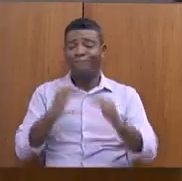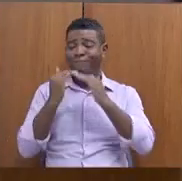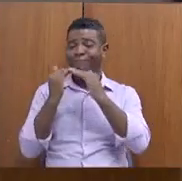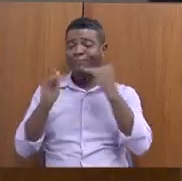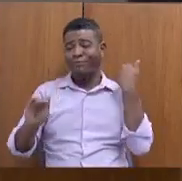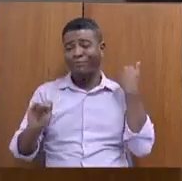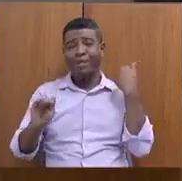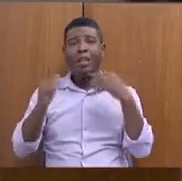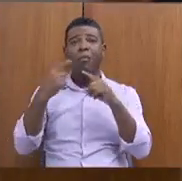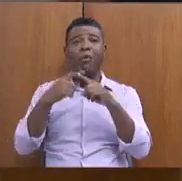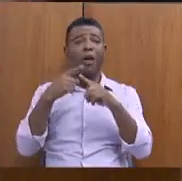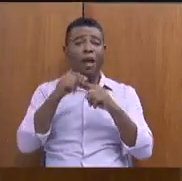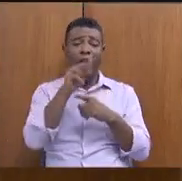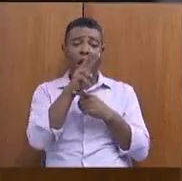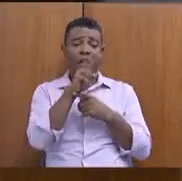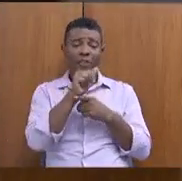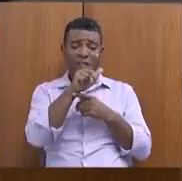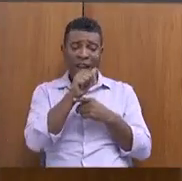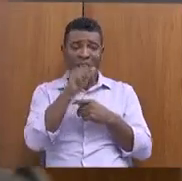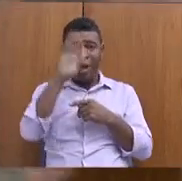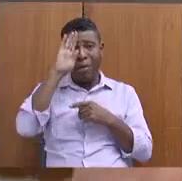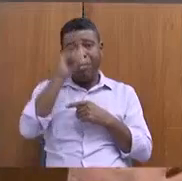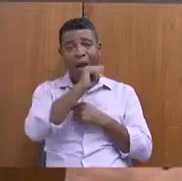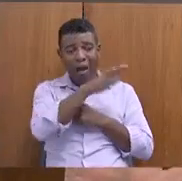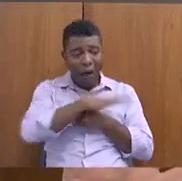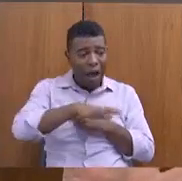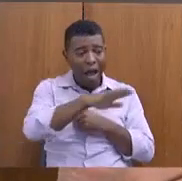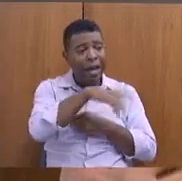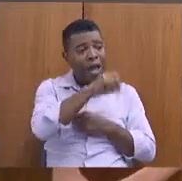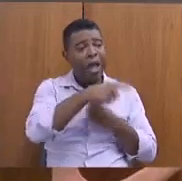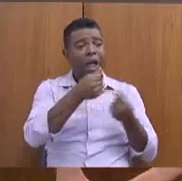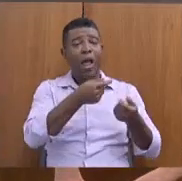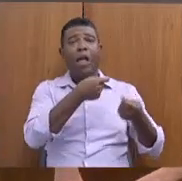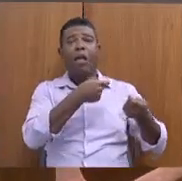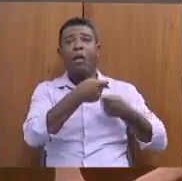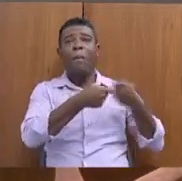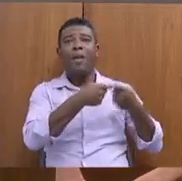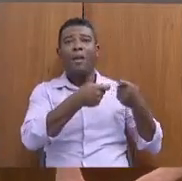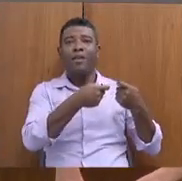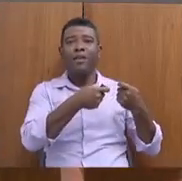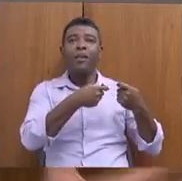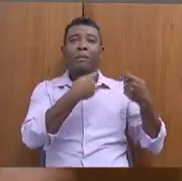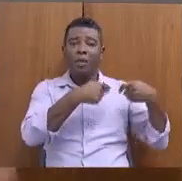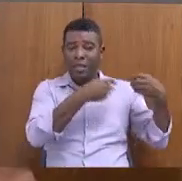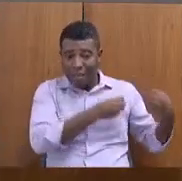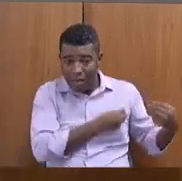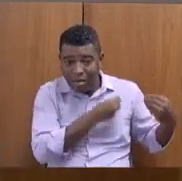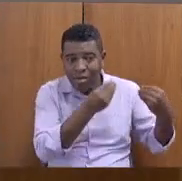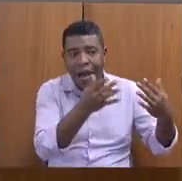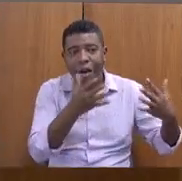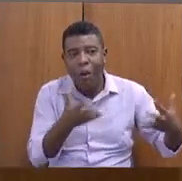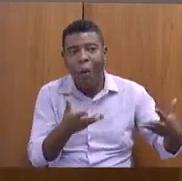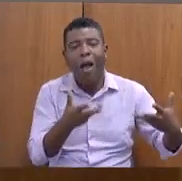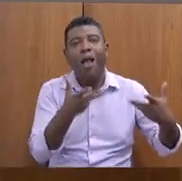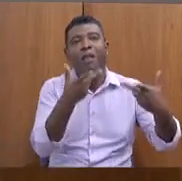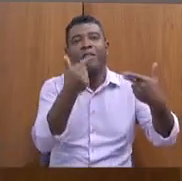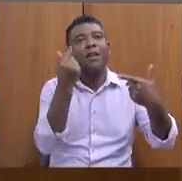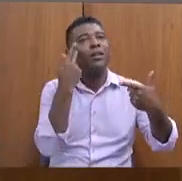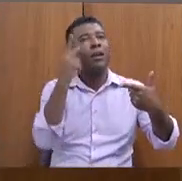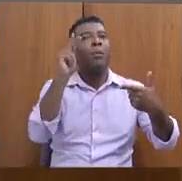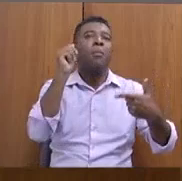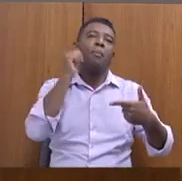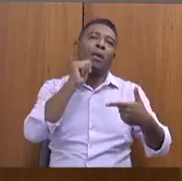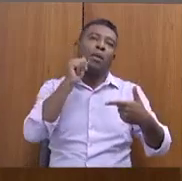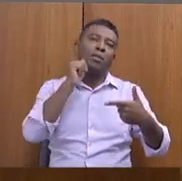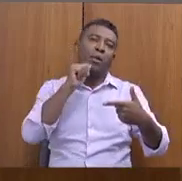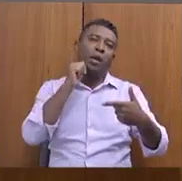comércio, em tudo isso, é dar uma qualificação para essas mulheres. Este é o problema diagnosticado com o Banco